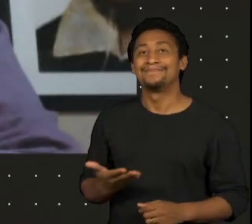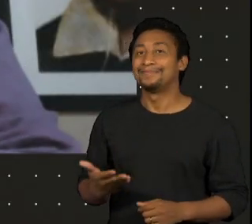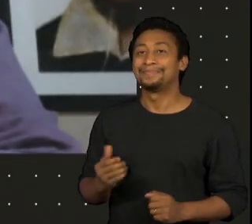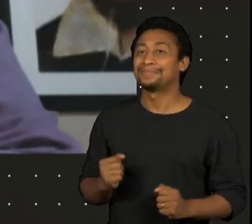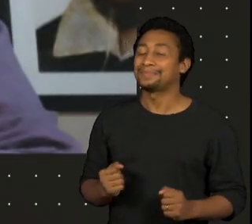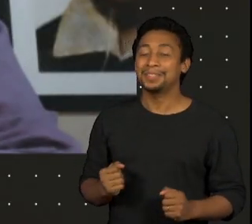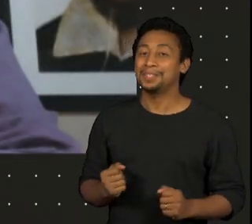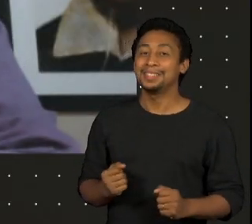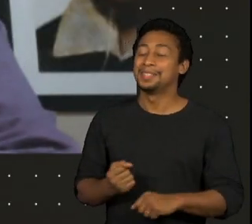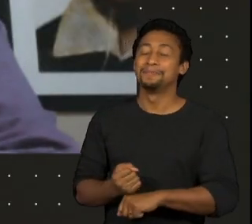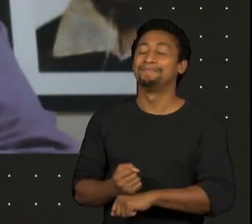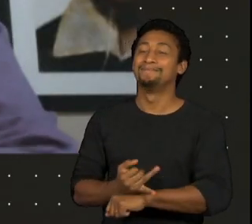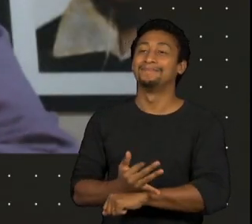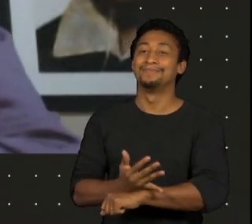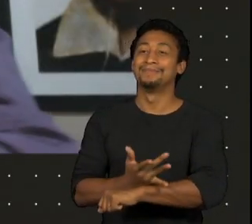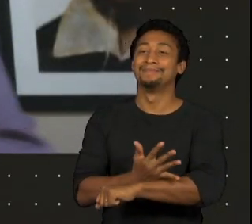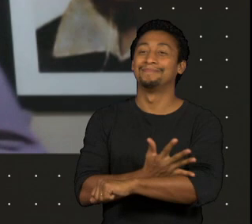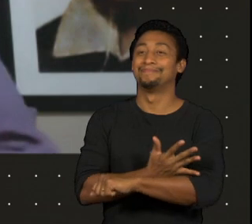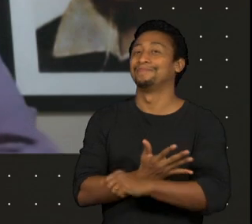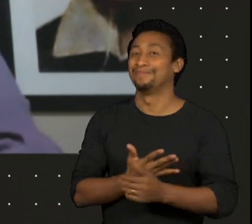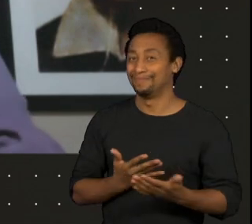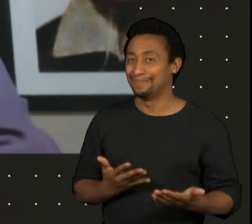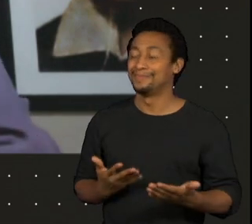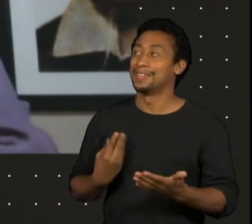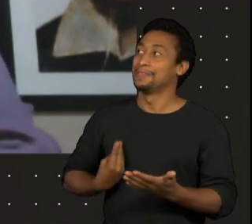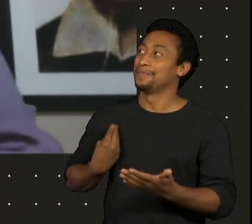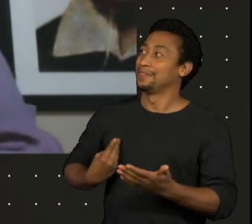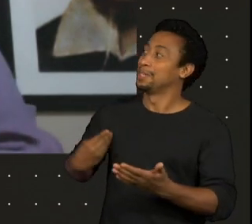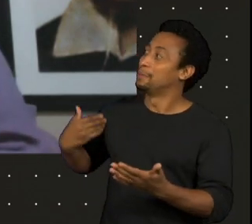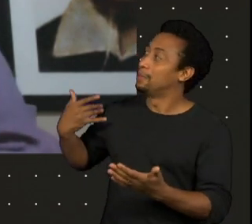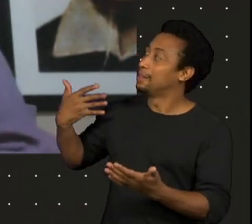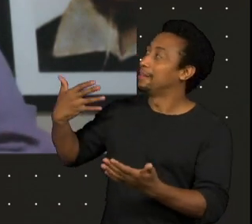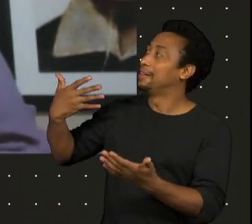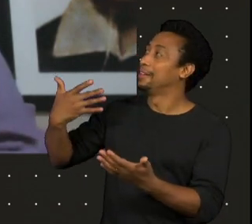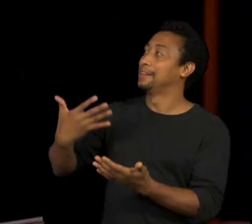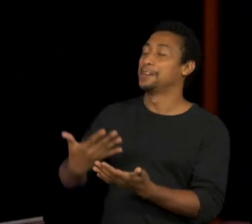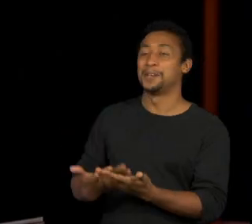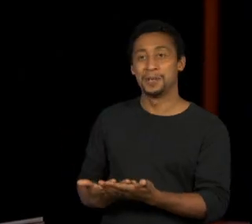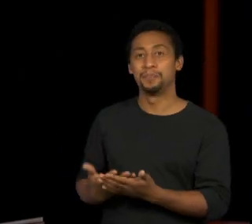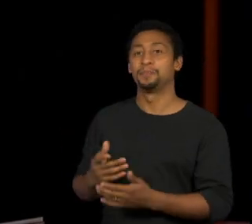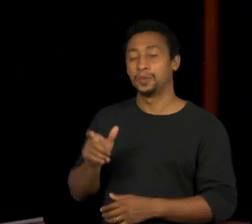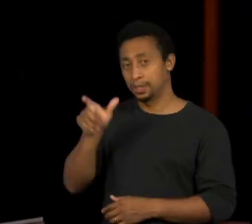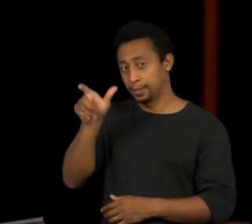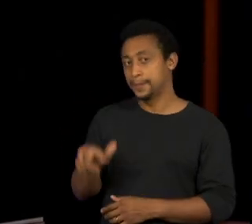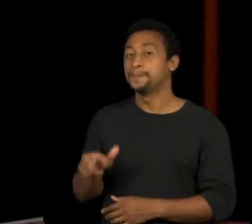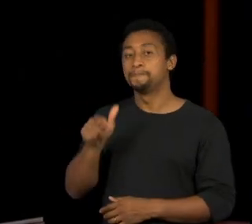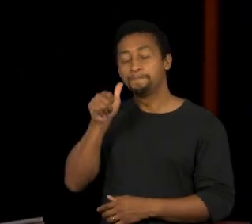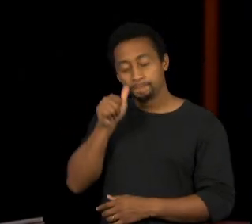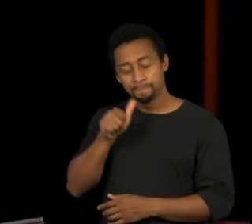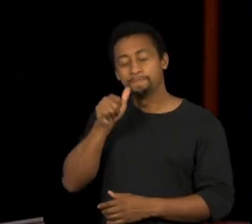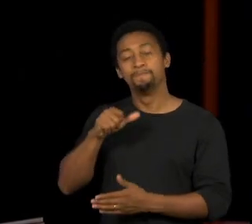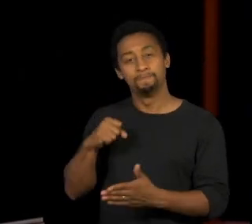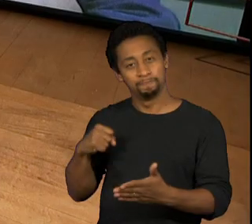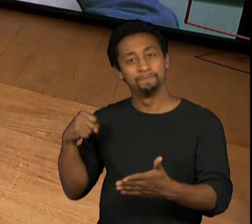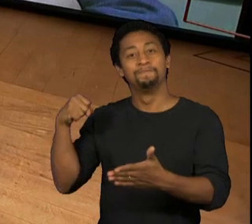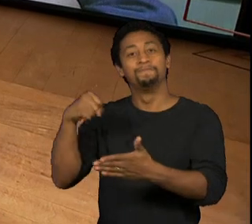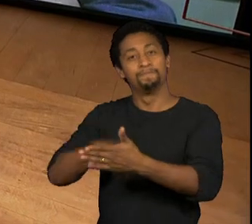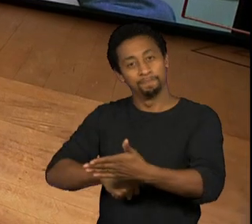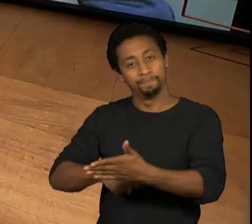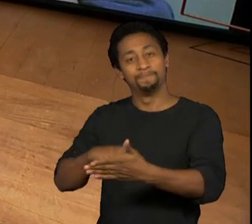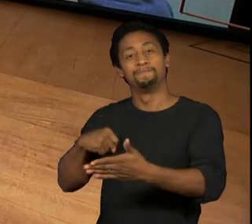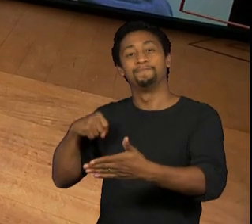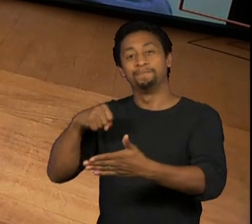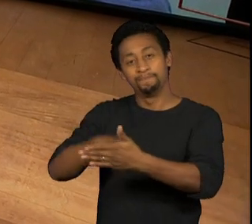É muita vida junto, muito, né? É muito... Ela é uma batalhadora permanente, né?